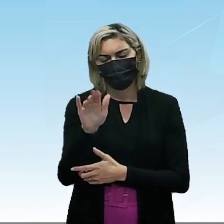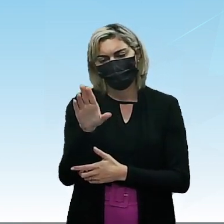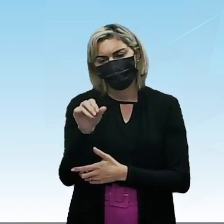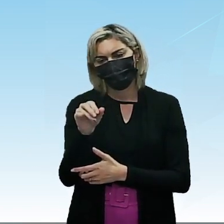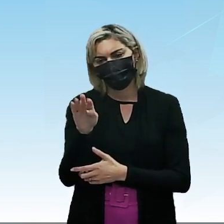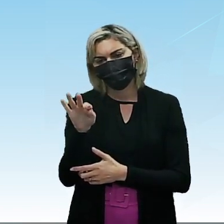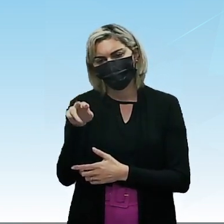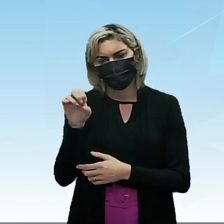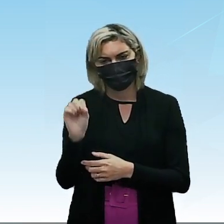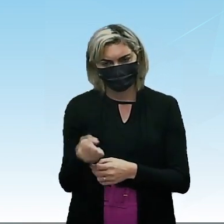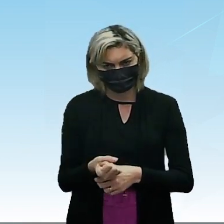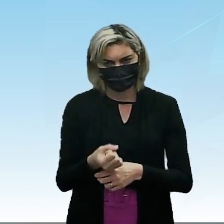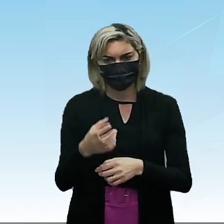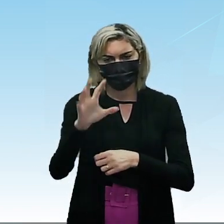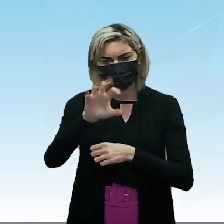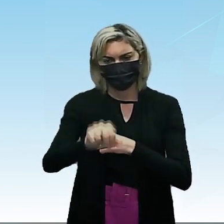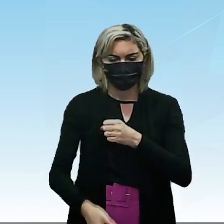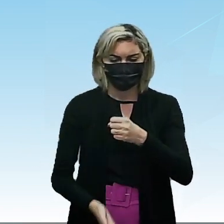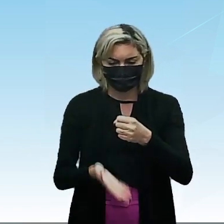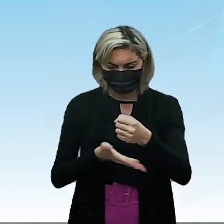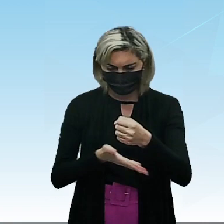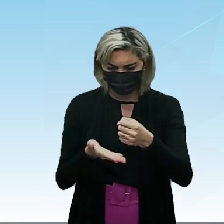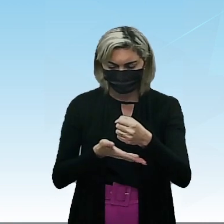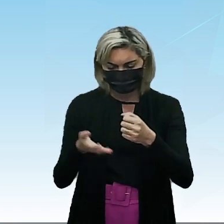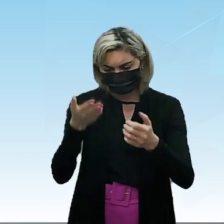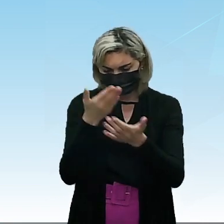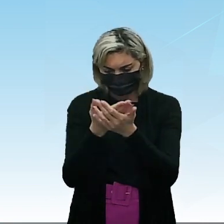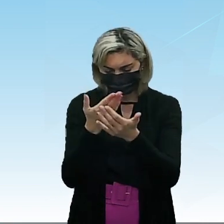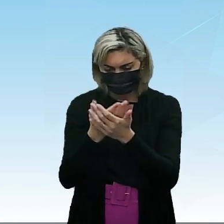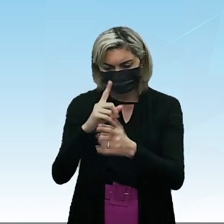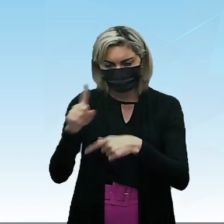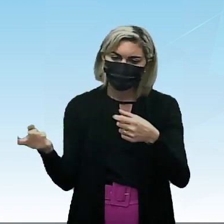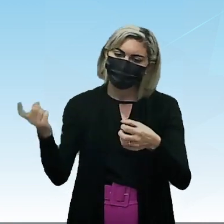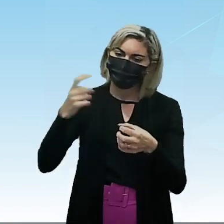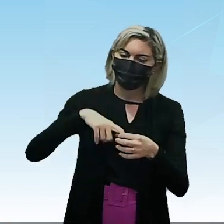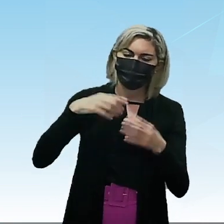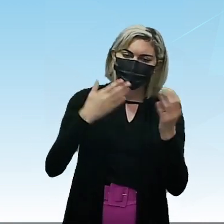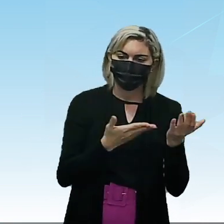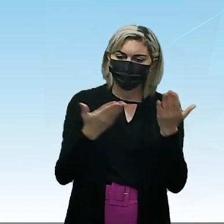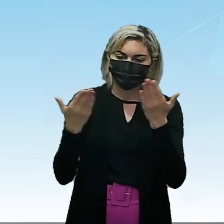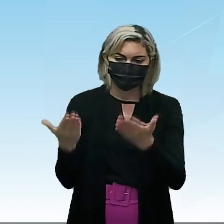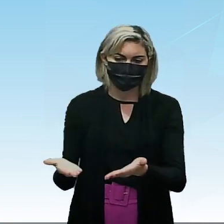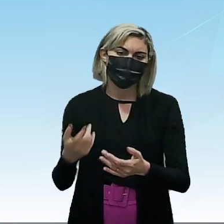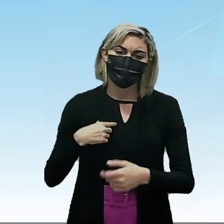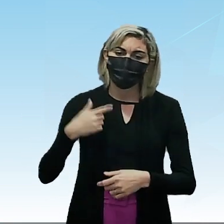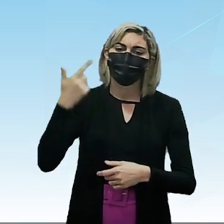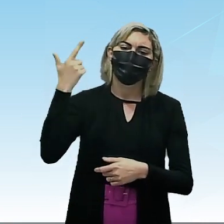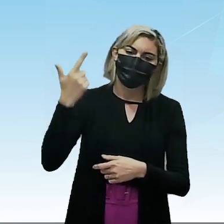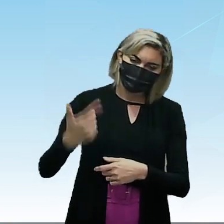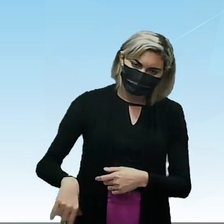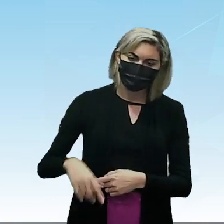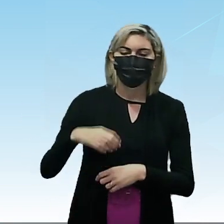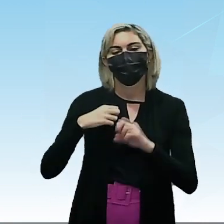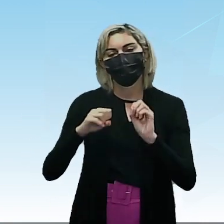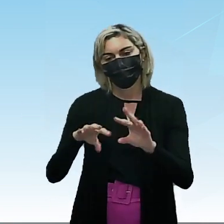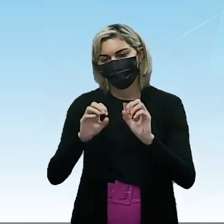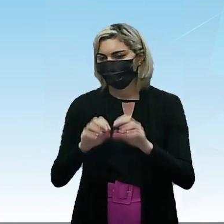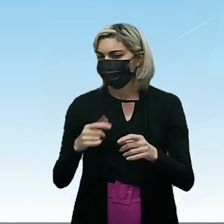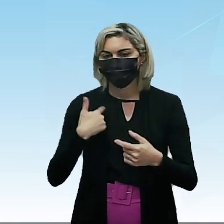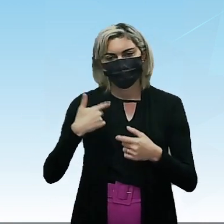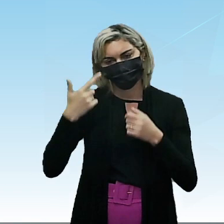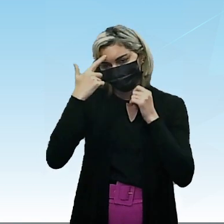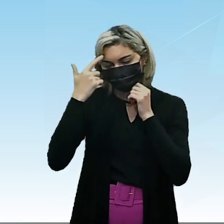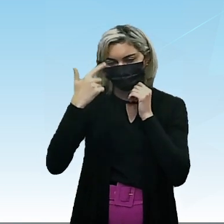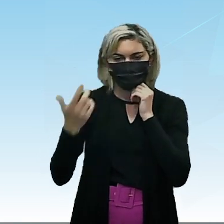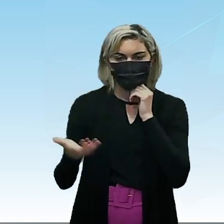Pega essa base E depois volta pra cá Porque não Senão eu vou ter que dar aula de novo De hidrocarbonetos E não tem lógica